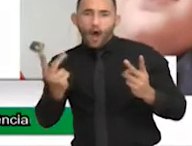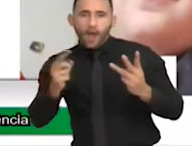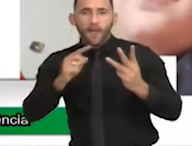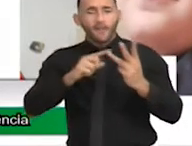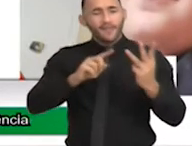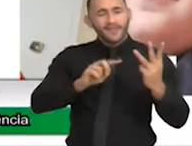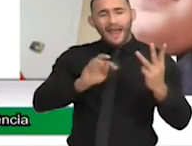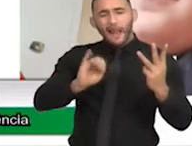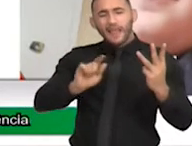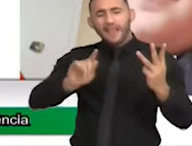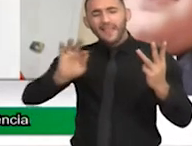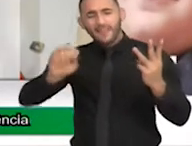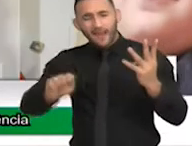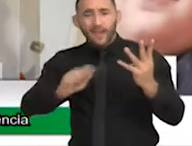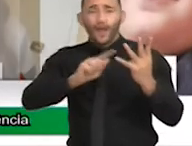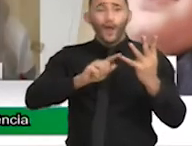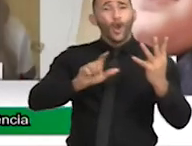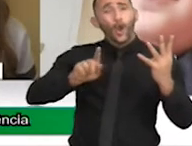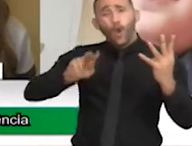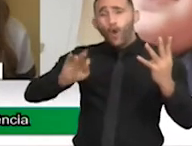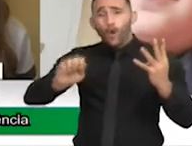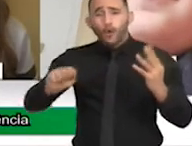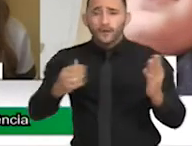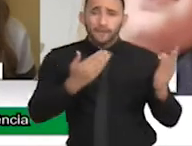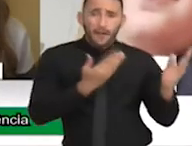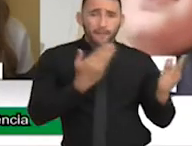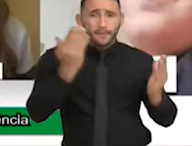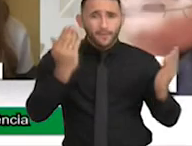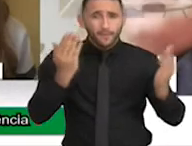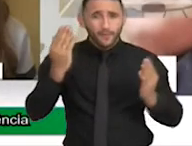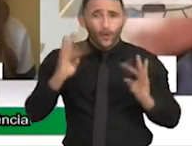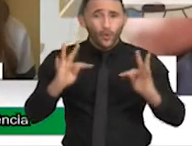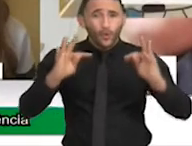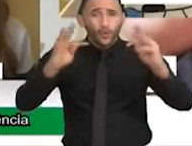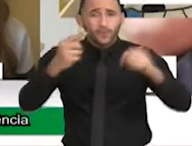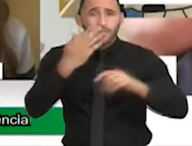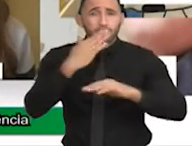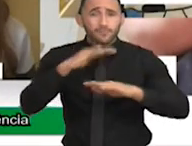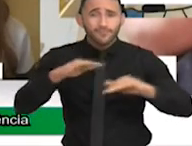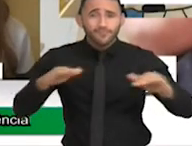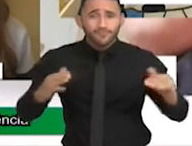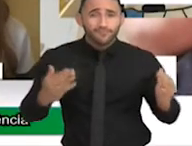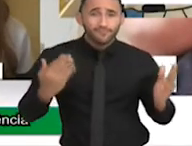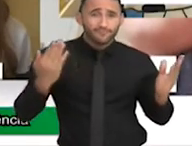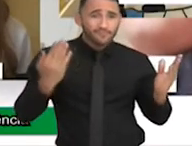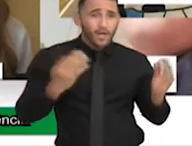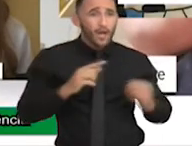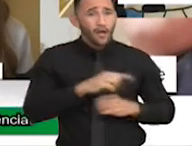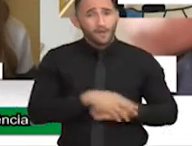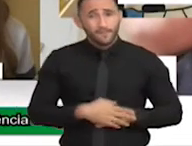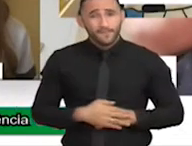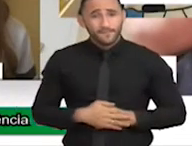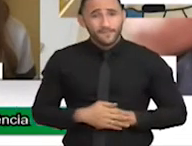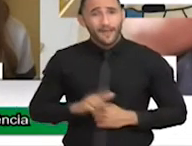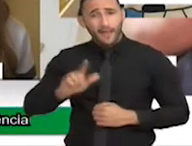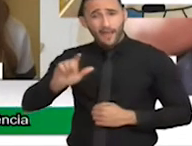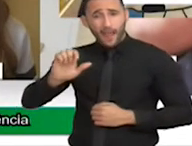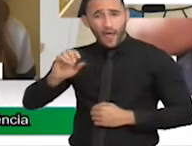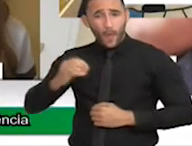Thalita. Eu estou aqui para falar do Luca, do Pietro, da Sofia, do Luan e do meu Leozinho.